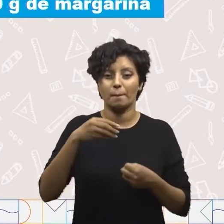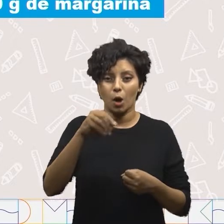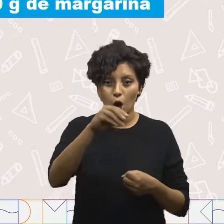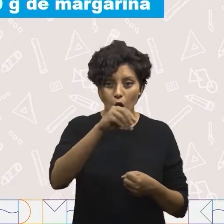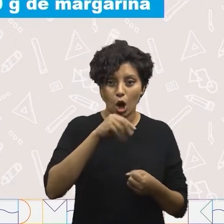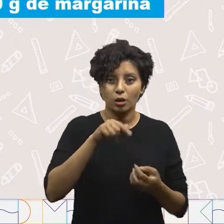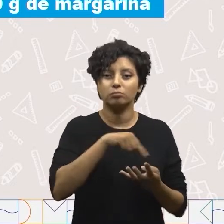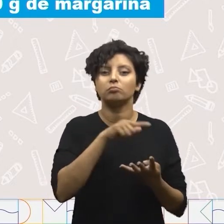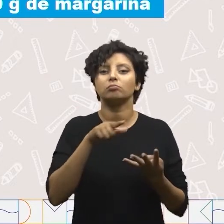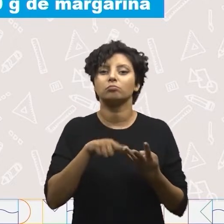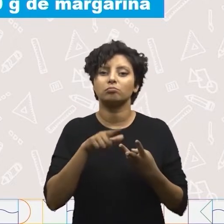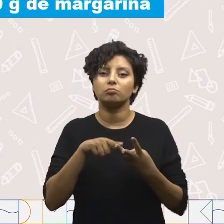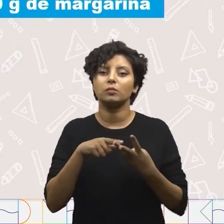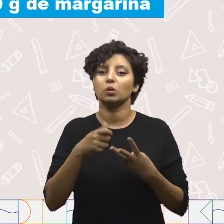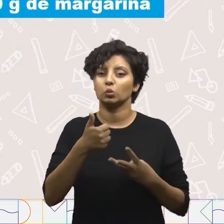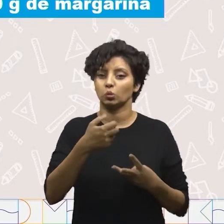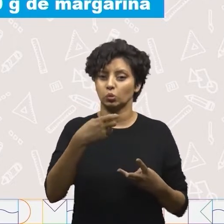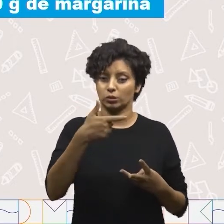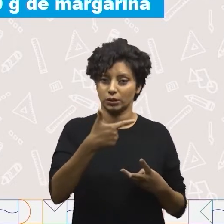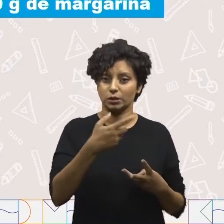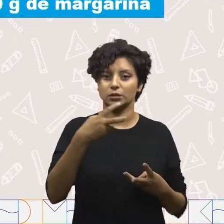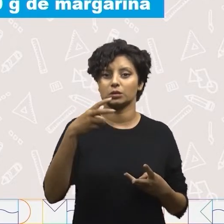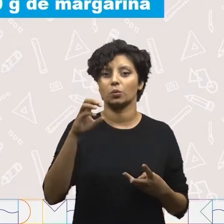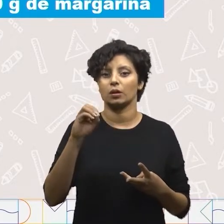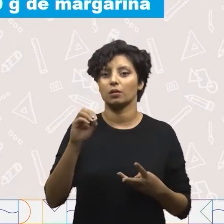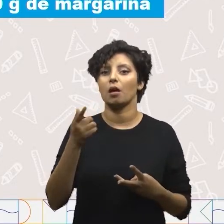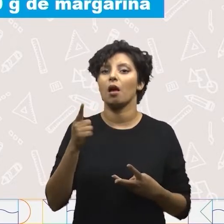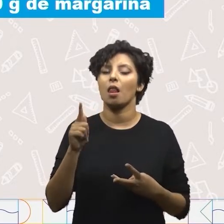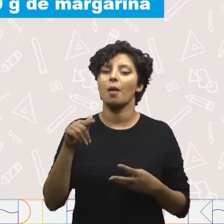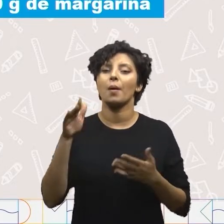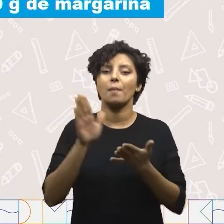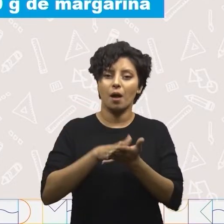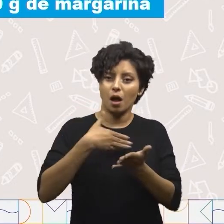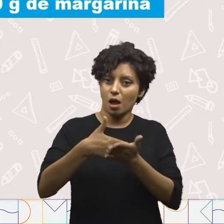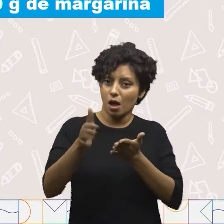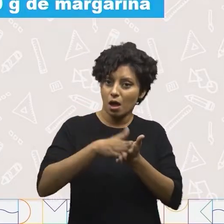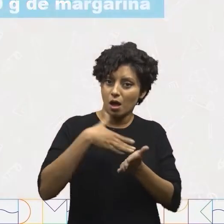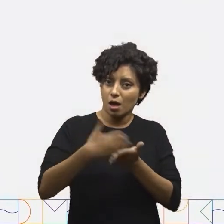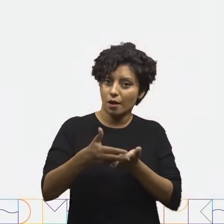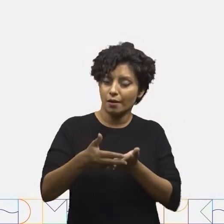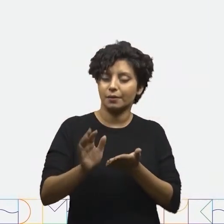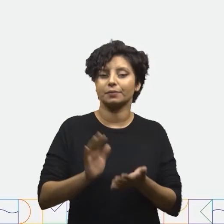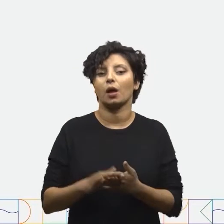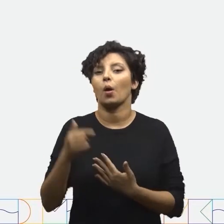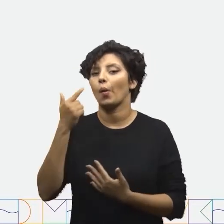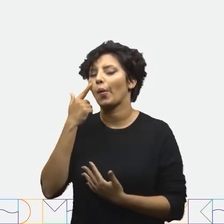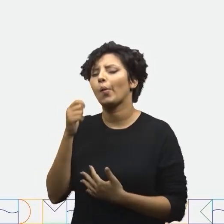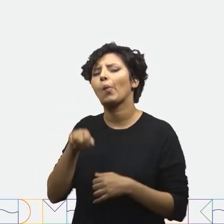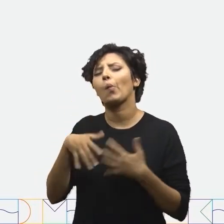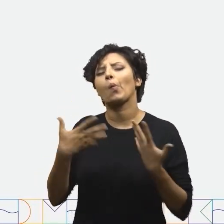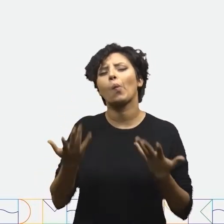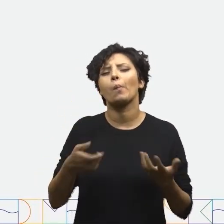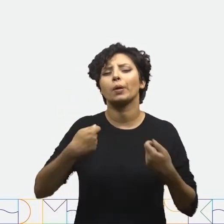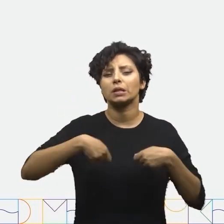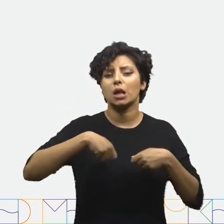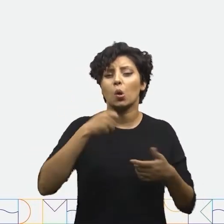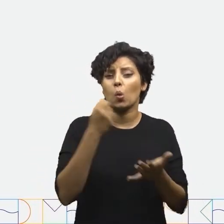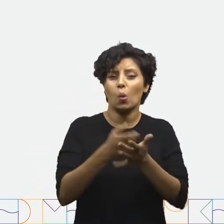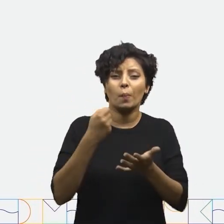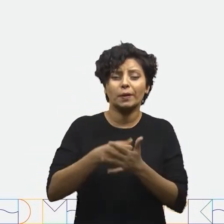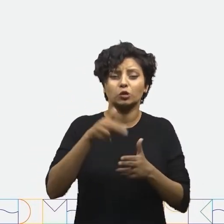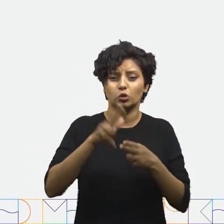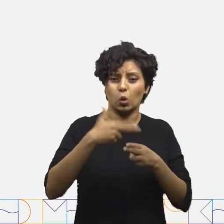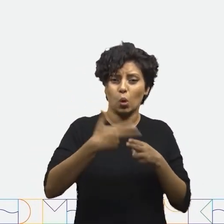pó e temos 250 gramas de margarina. Quanto eu devo levar de